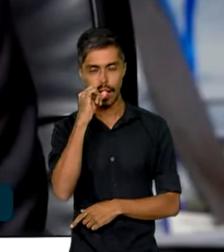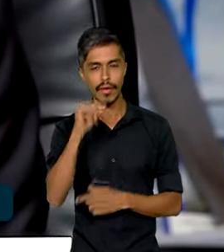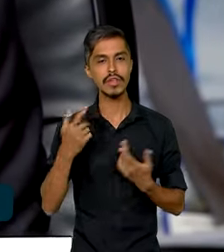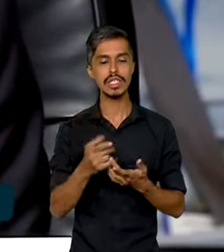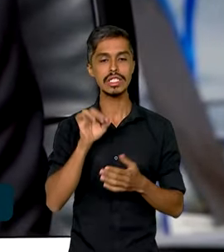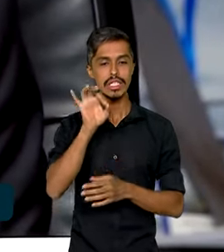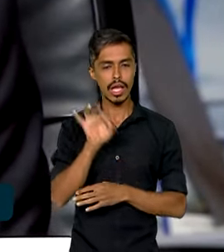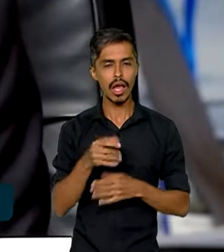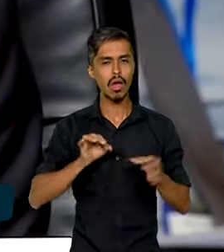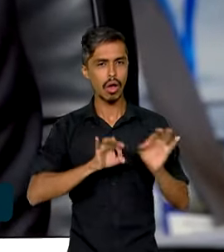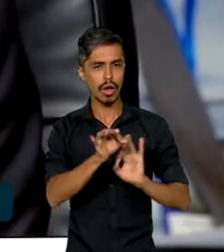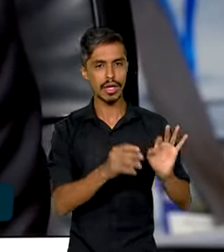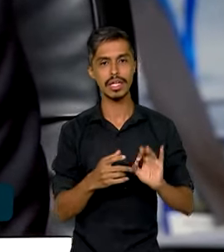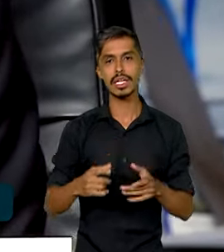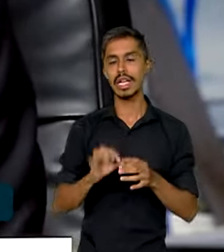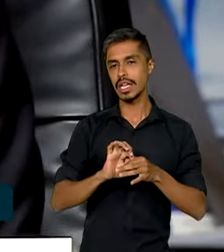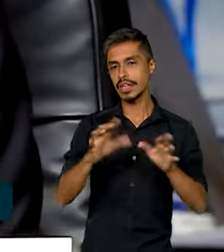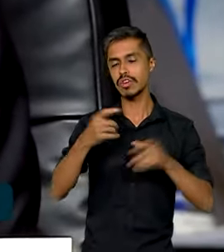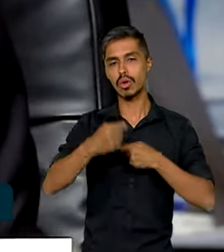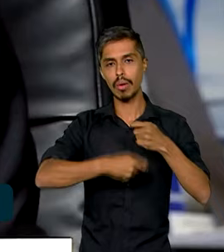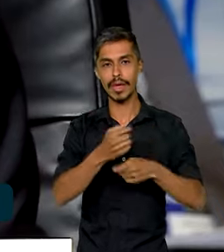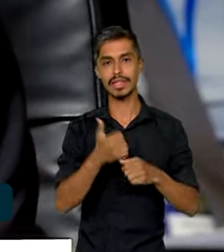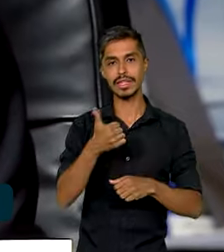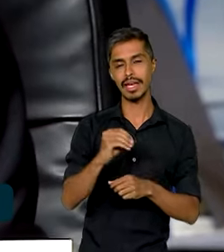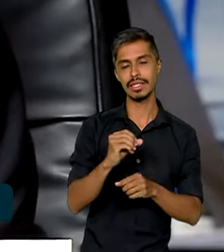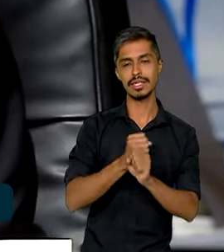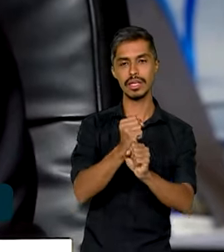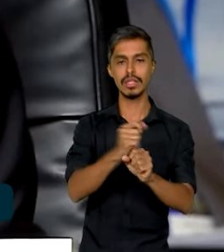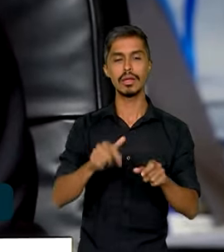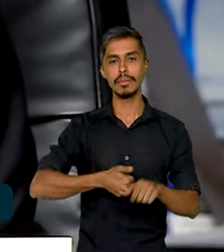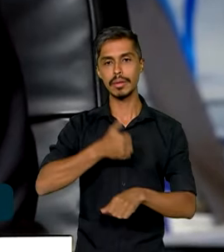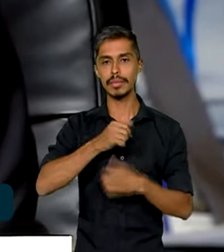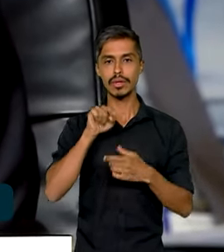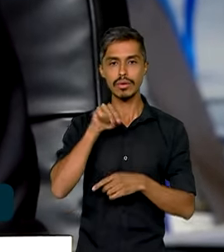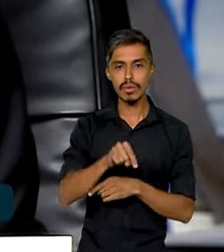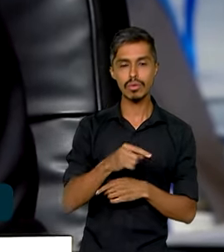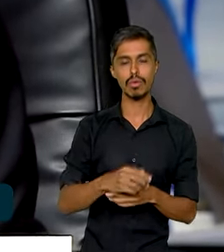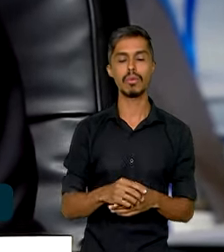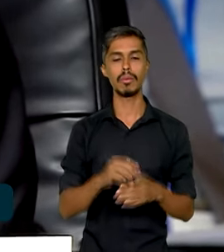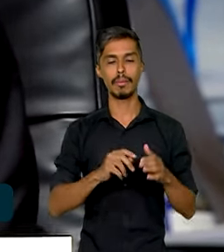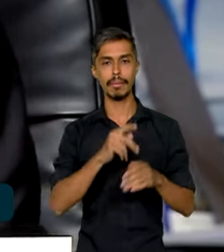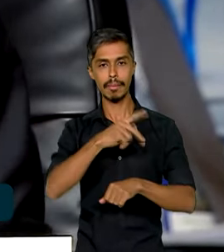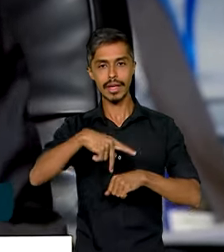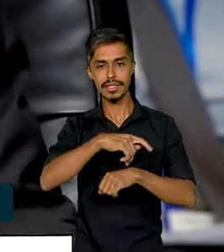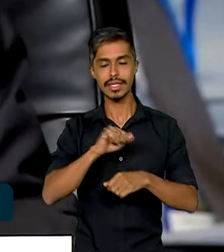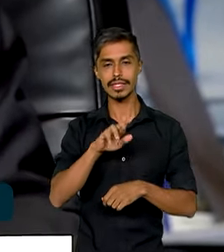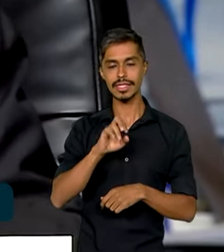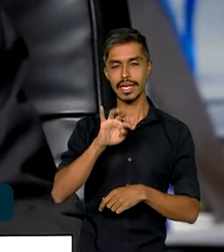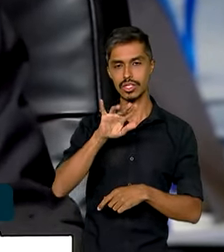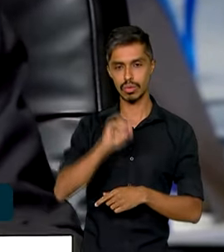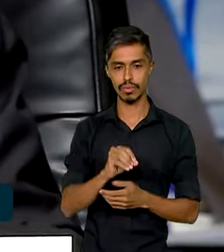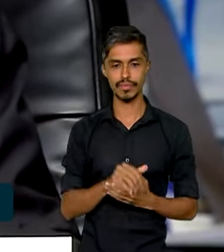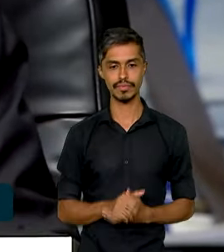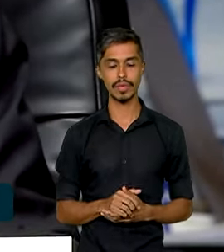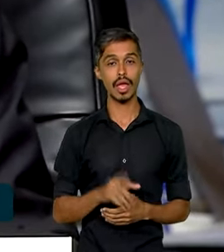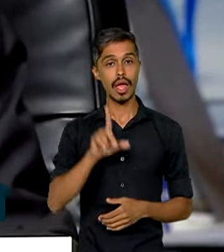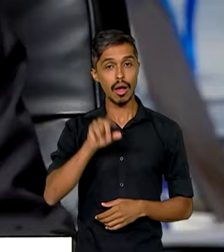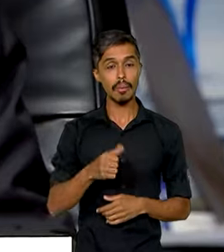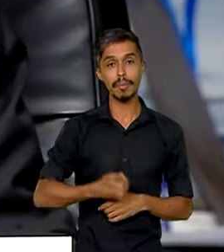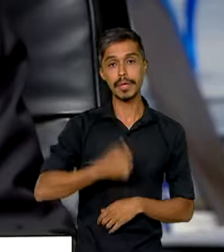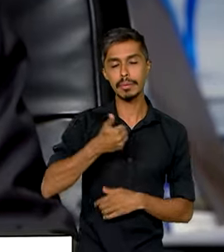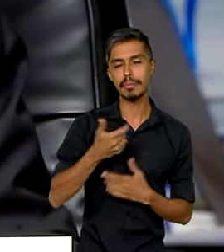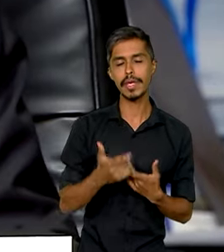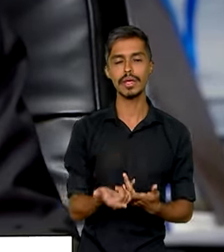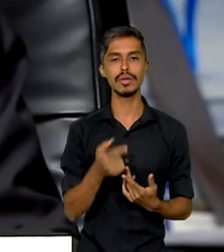de livre comércio em mais de 10 anos e o primeiro com o país asiático. Este será o primeiro Acordo de Livre Comércio do